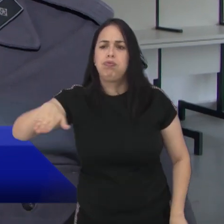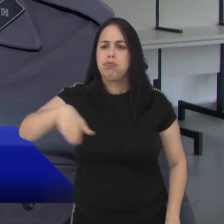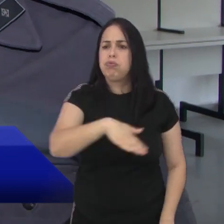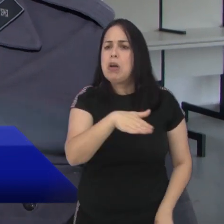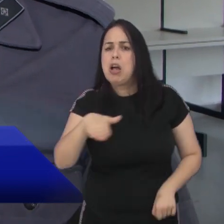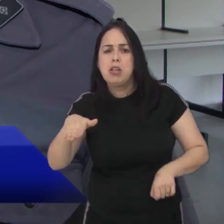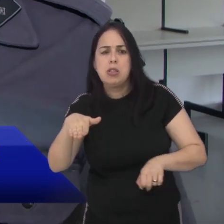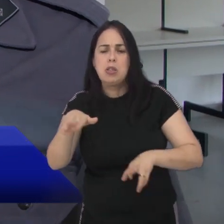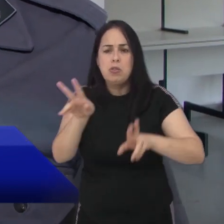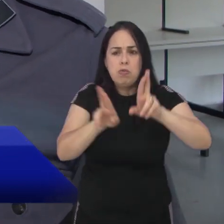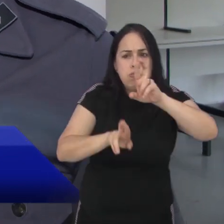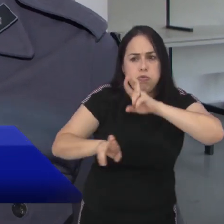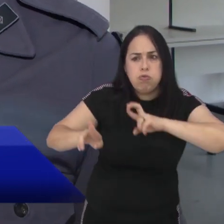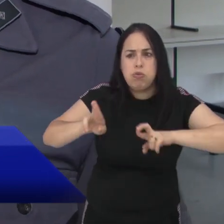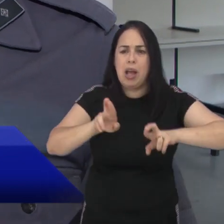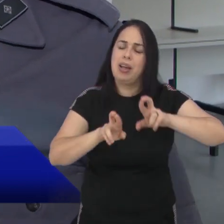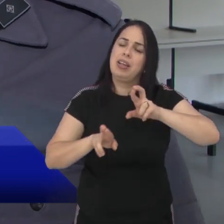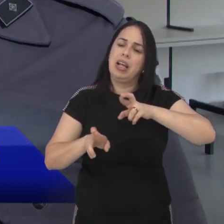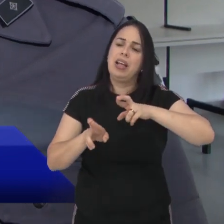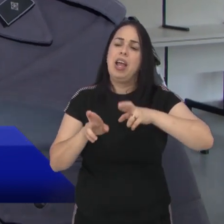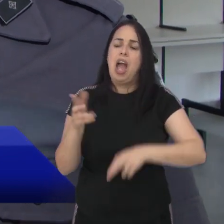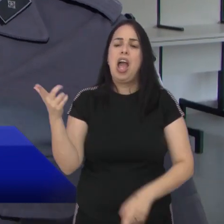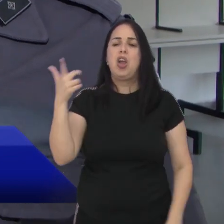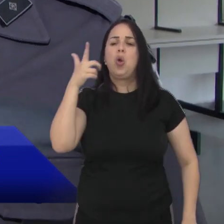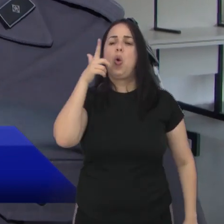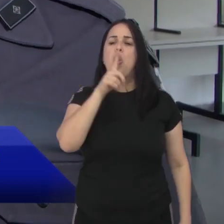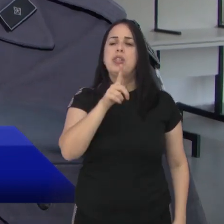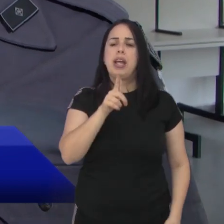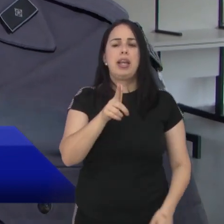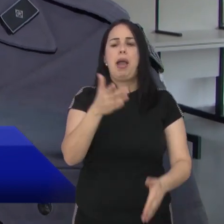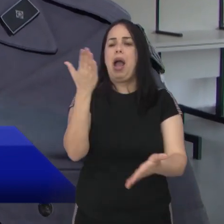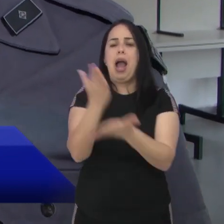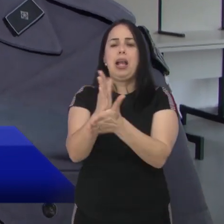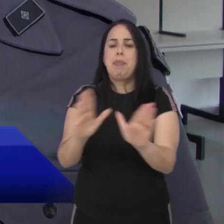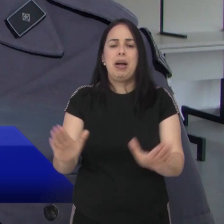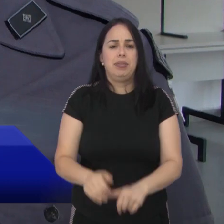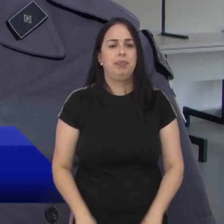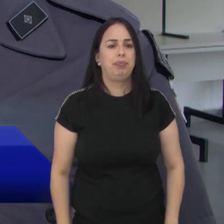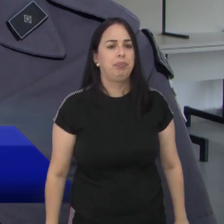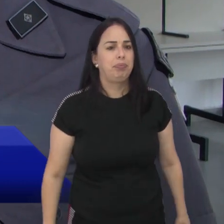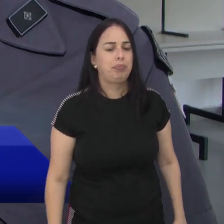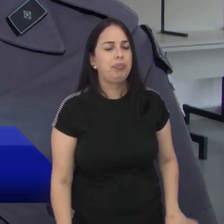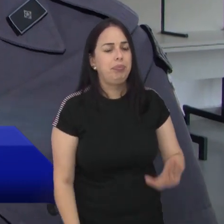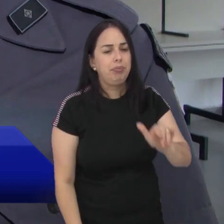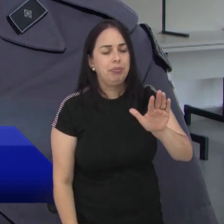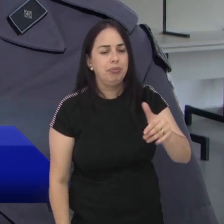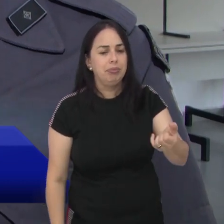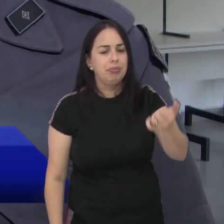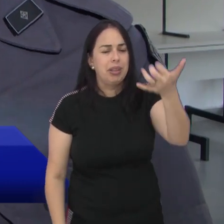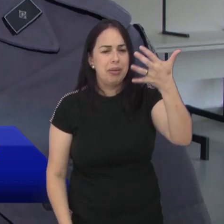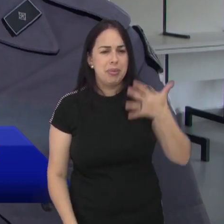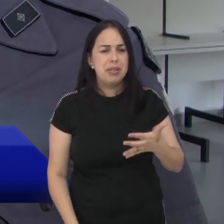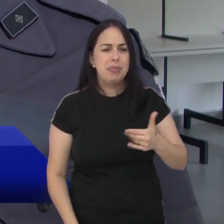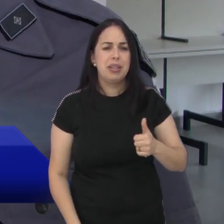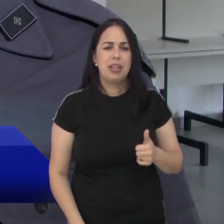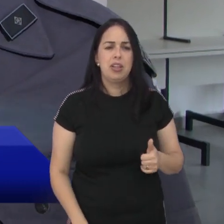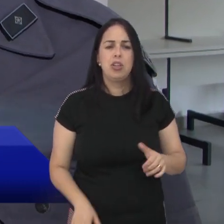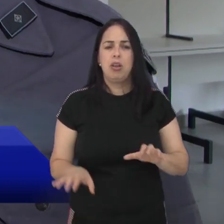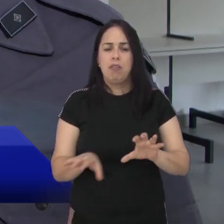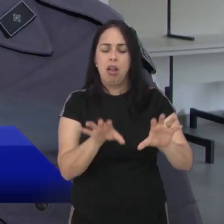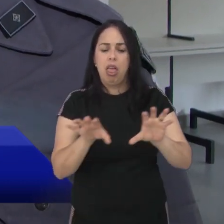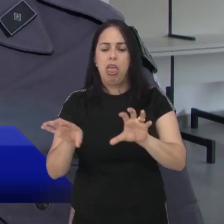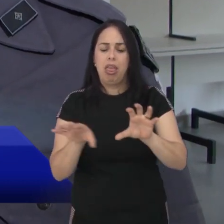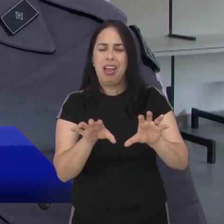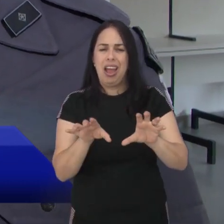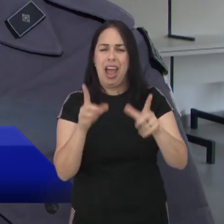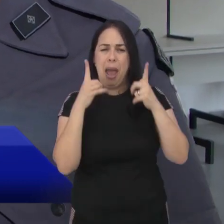já desloca com as nossas viaturas e aí a gente já consegue reprimir esse tipo de ocorrência. Tenente, conta pra gente, quando a gente fala de